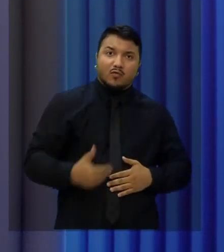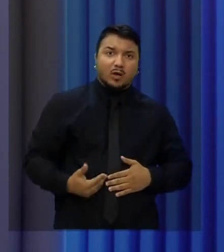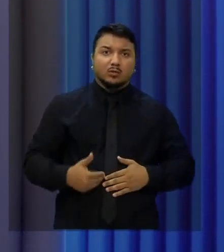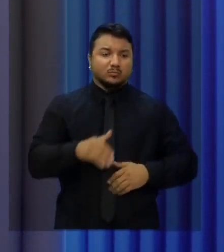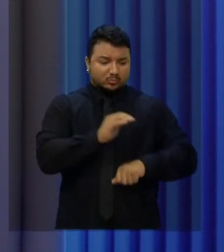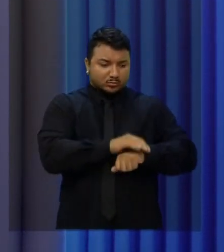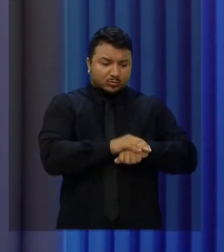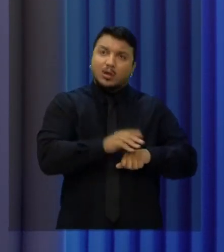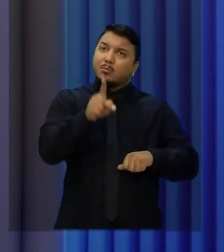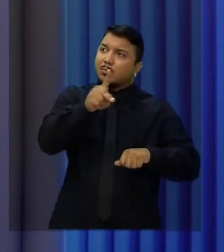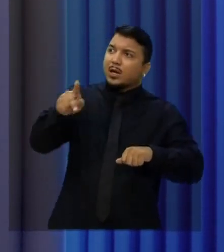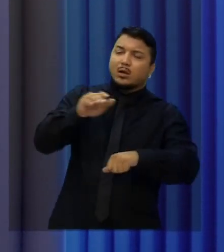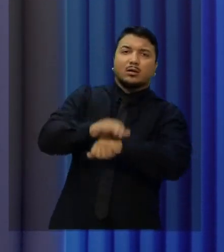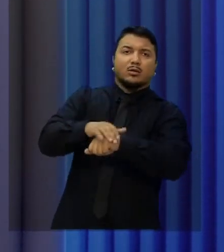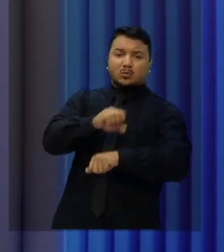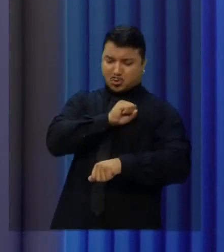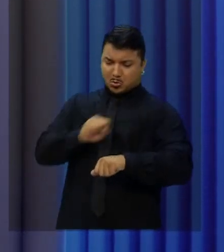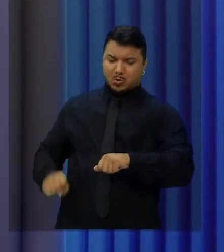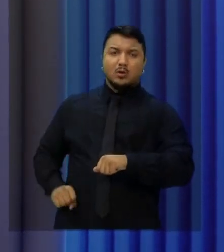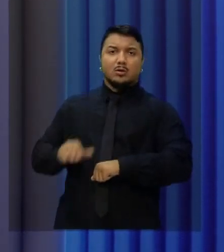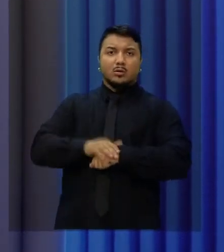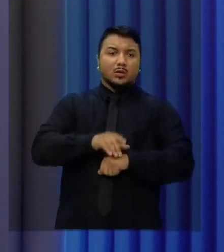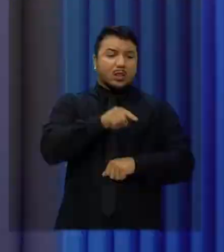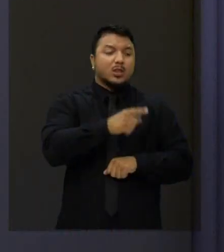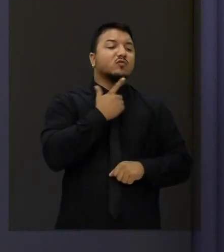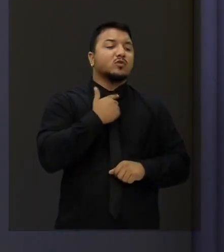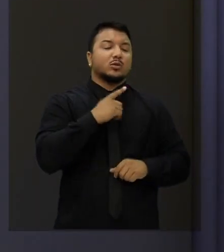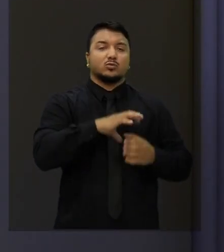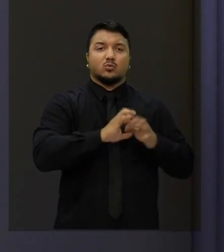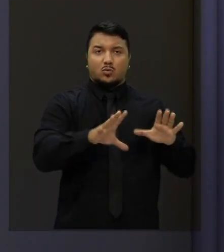governador que ele quiser, o senador que ele quiser. O cearense é livre.